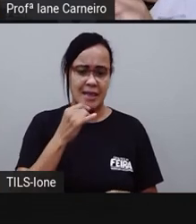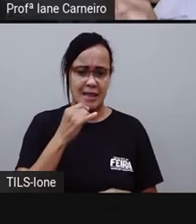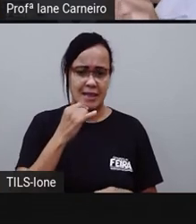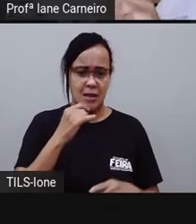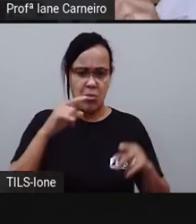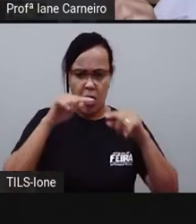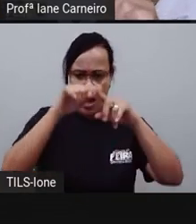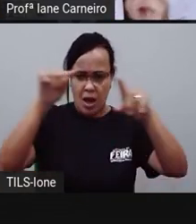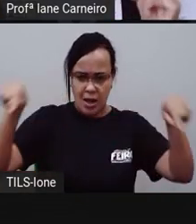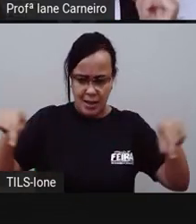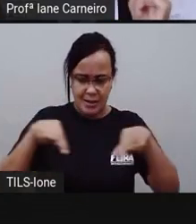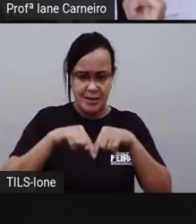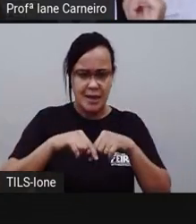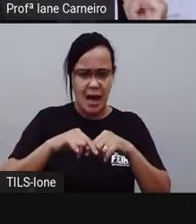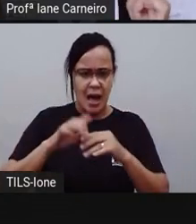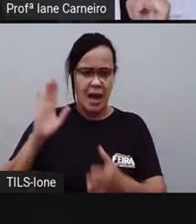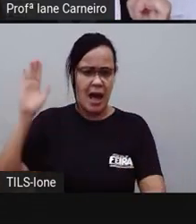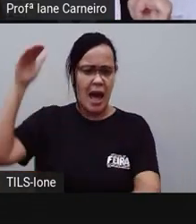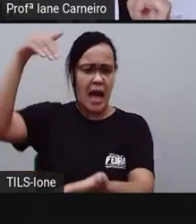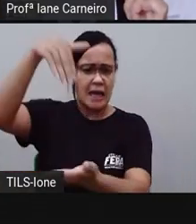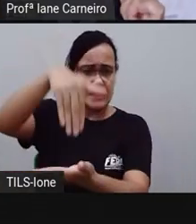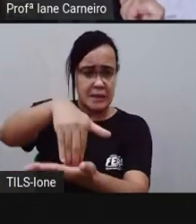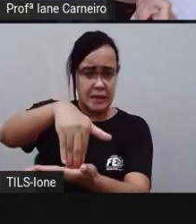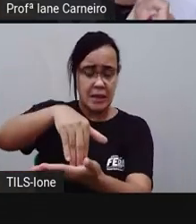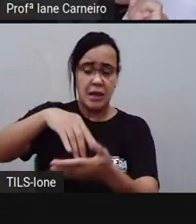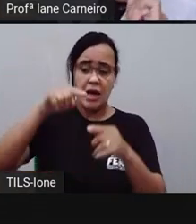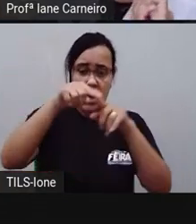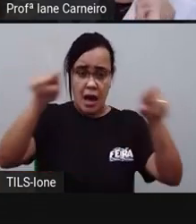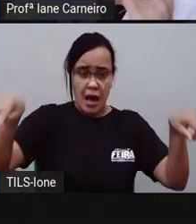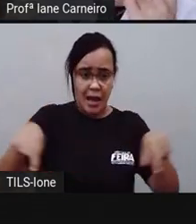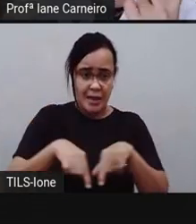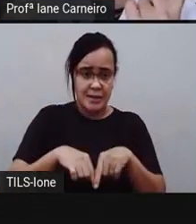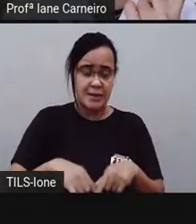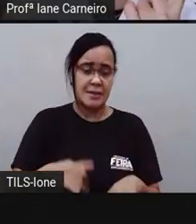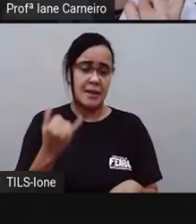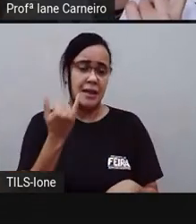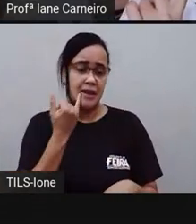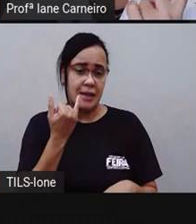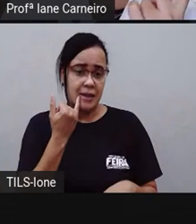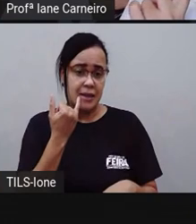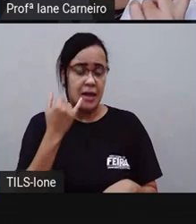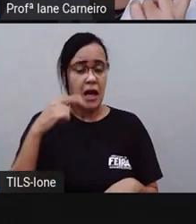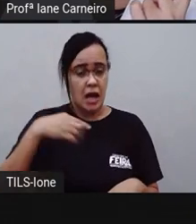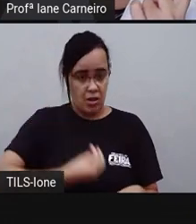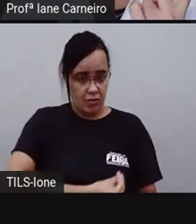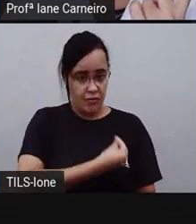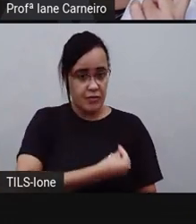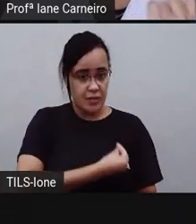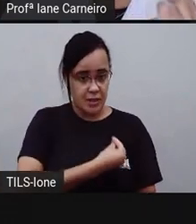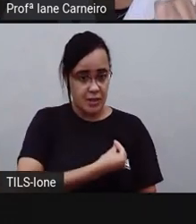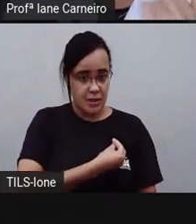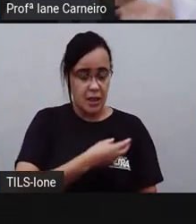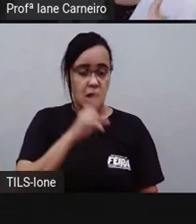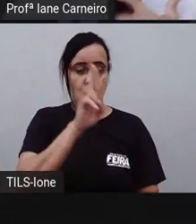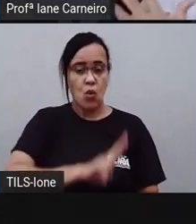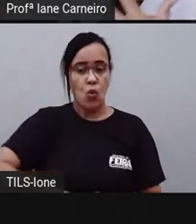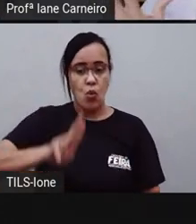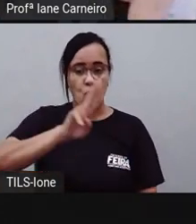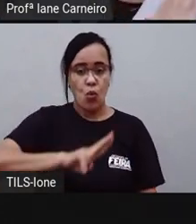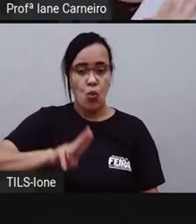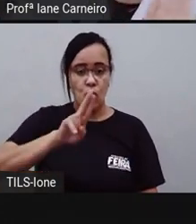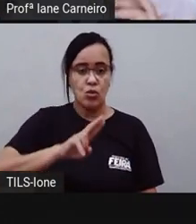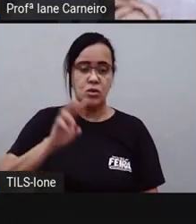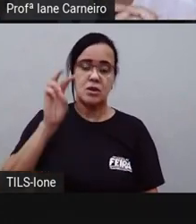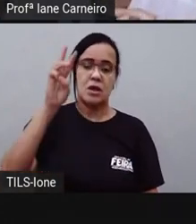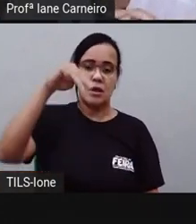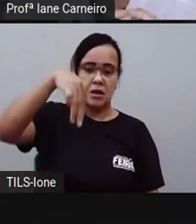até a sala em que ionem, até a sala em que mirem está, eu uso o metro, tá certo? E tem outras